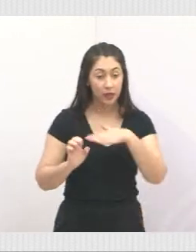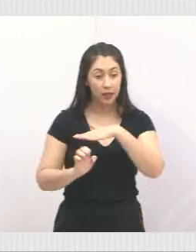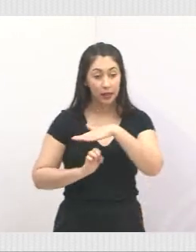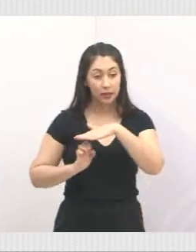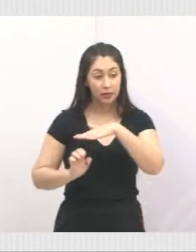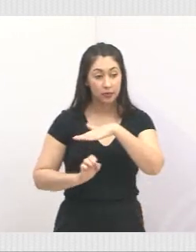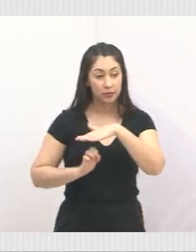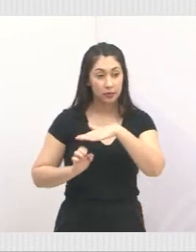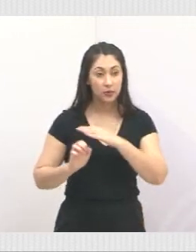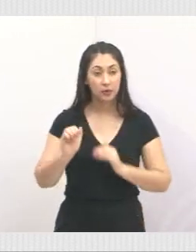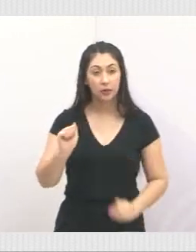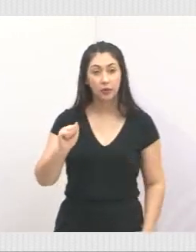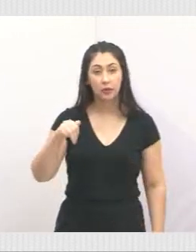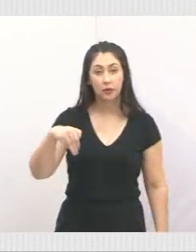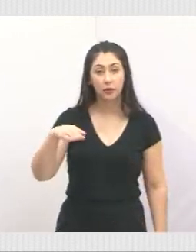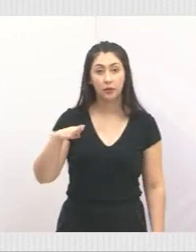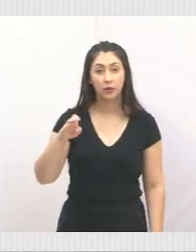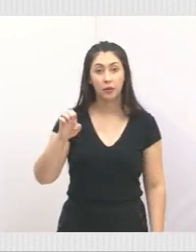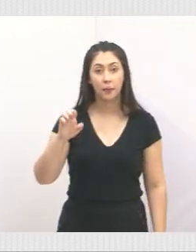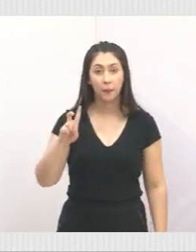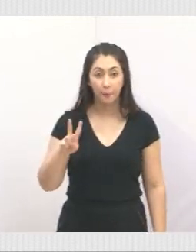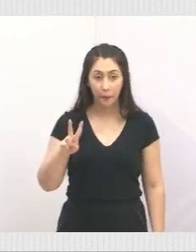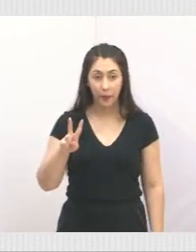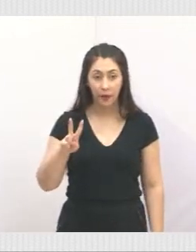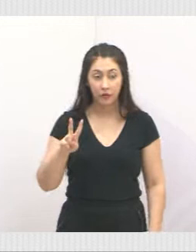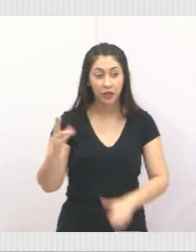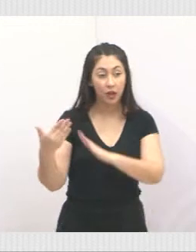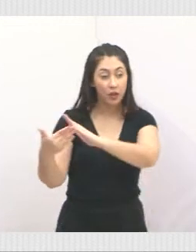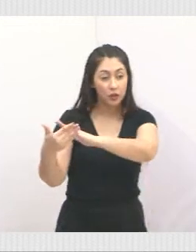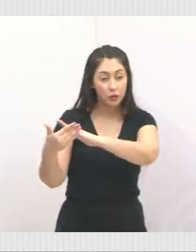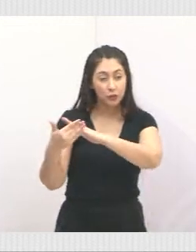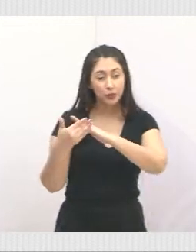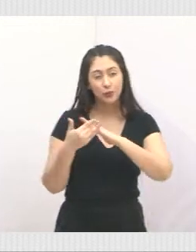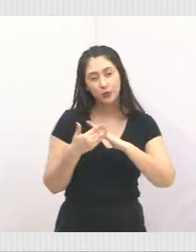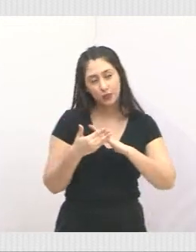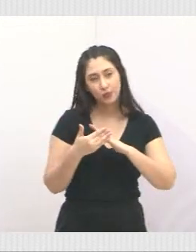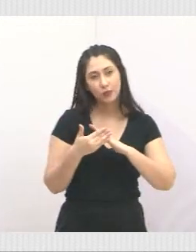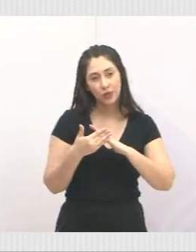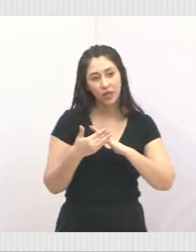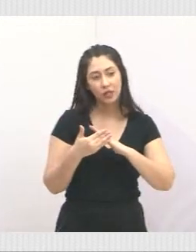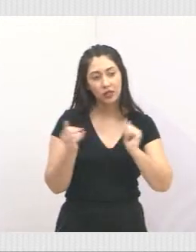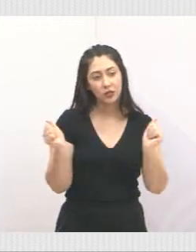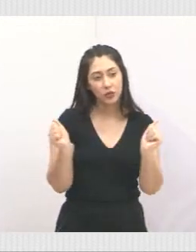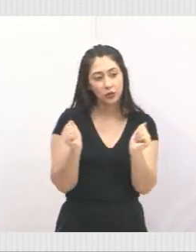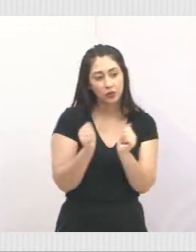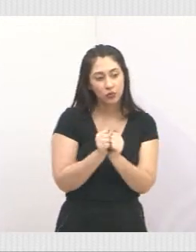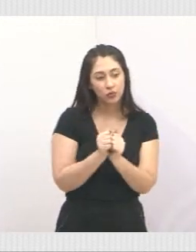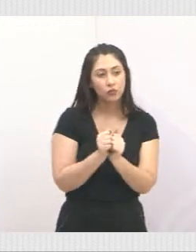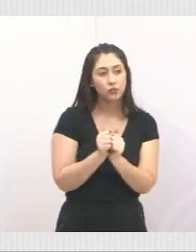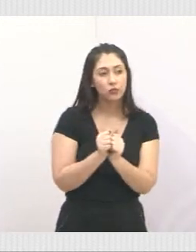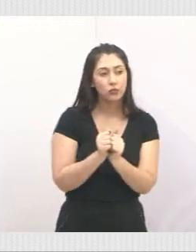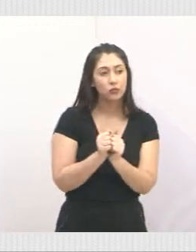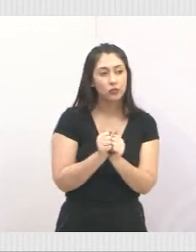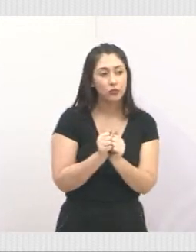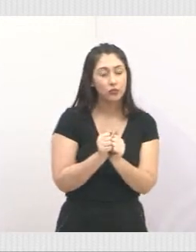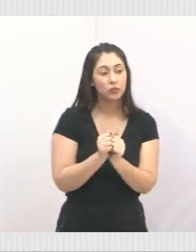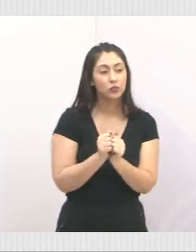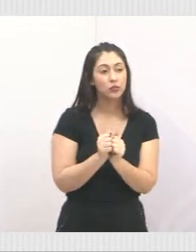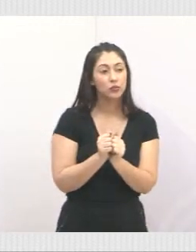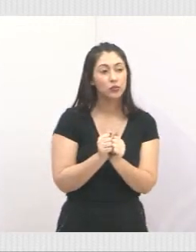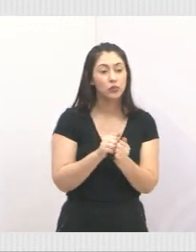Ambev que nos auxiliasse juntamente com